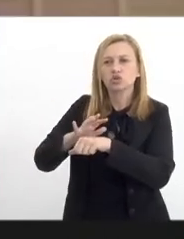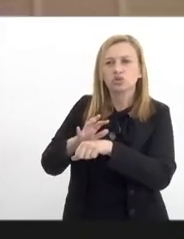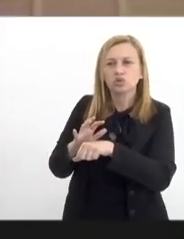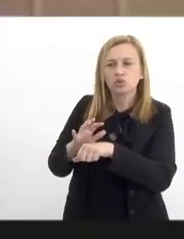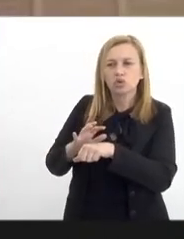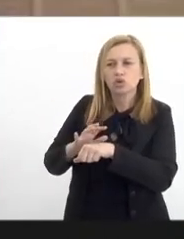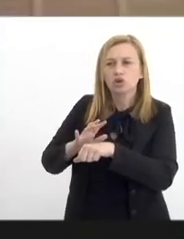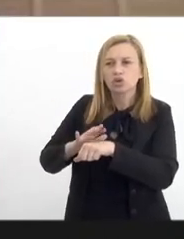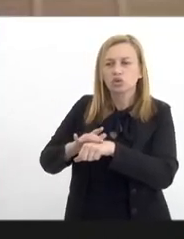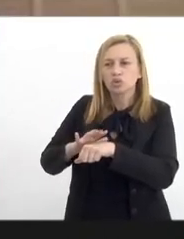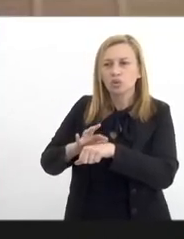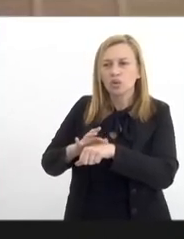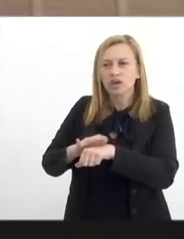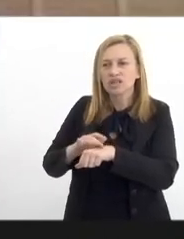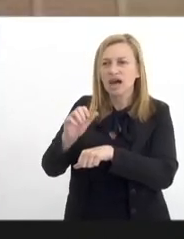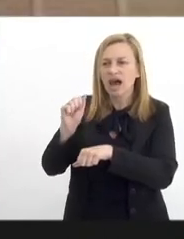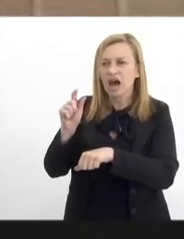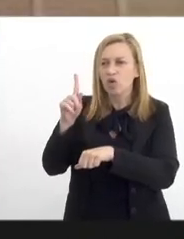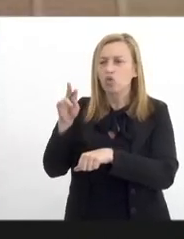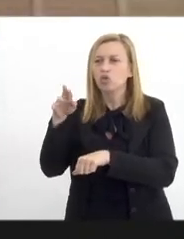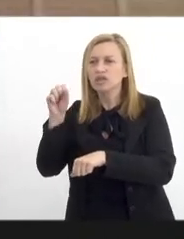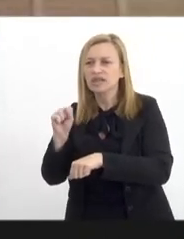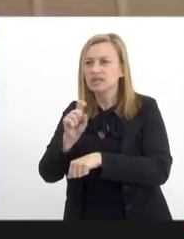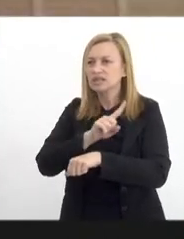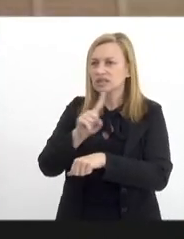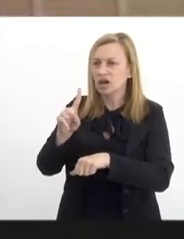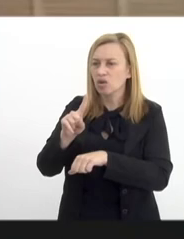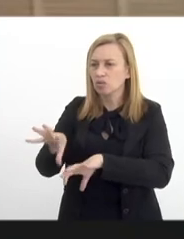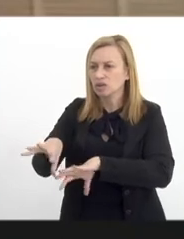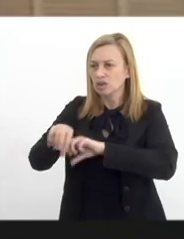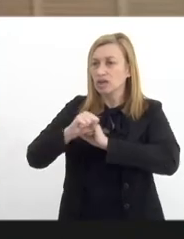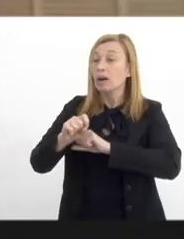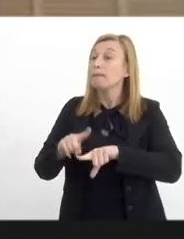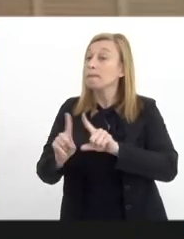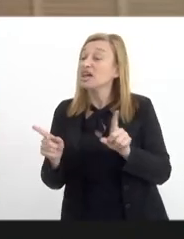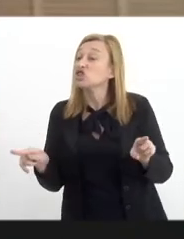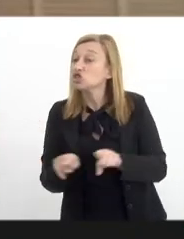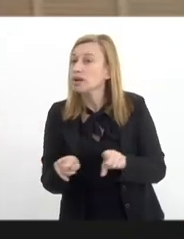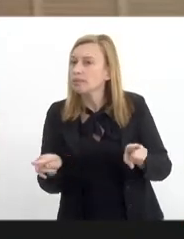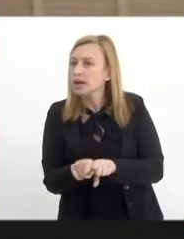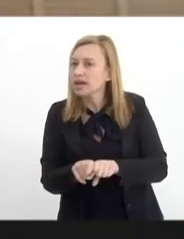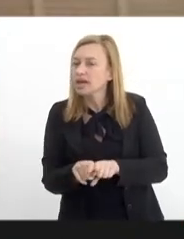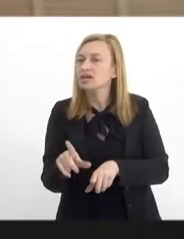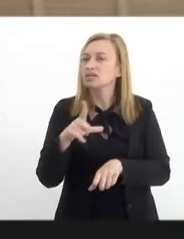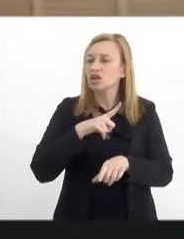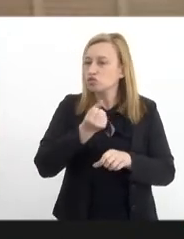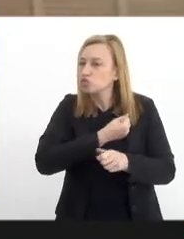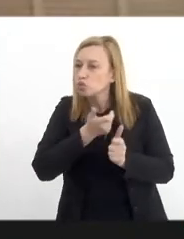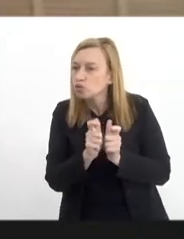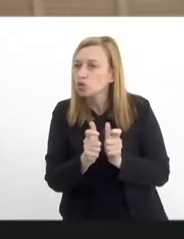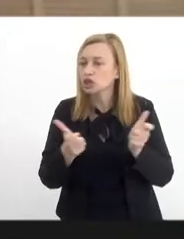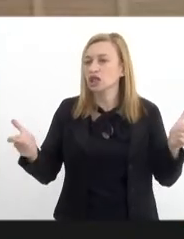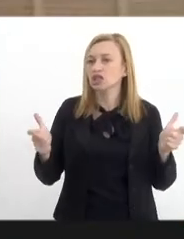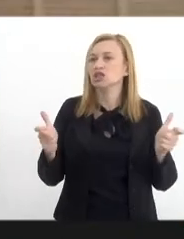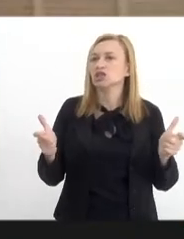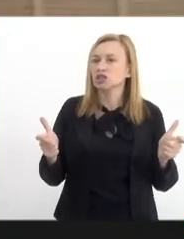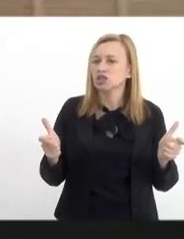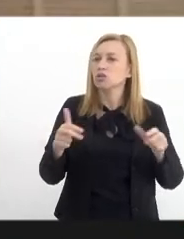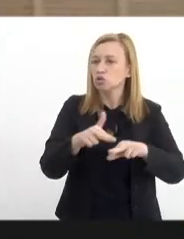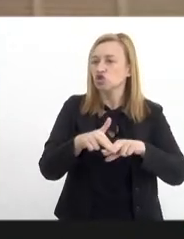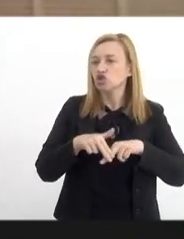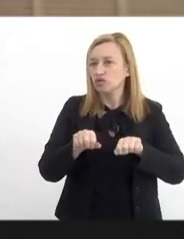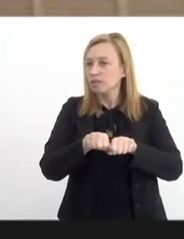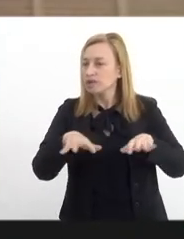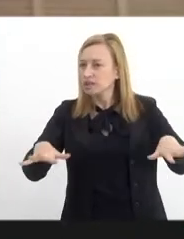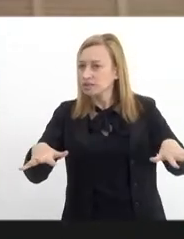agudas e não transmissíveis, também, houve uma demanda muito grande devido à pandemia,